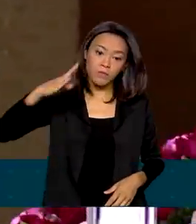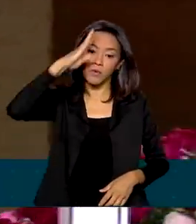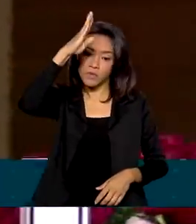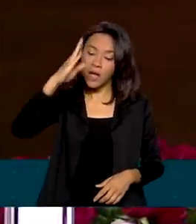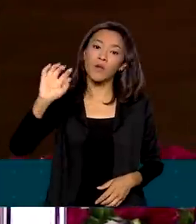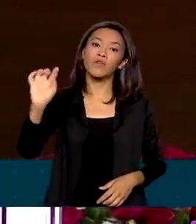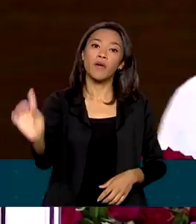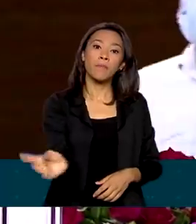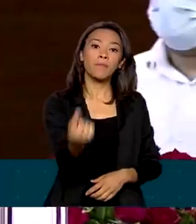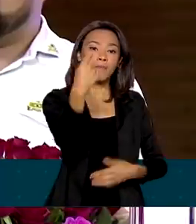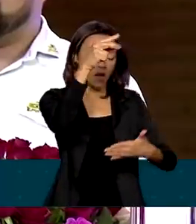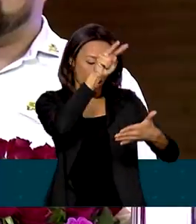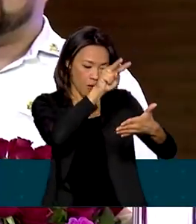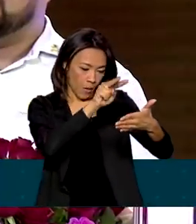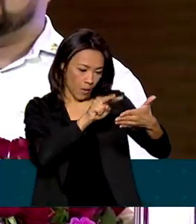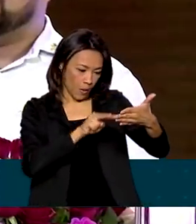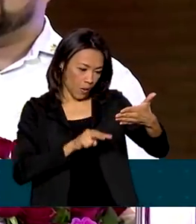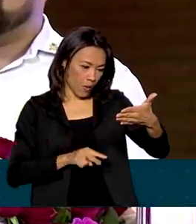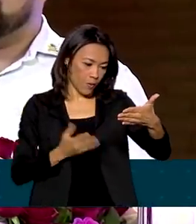fez a primeira leitura.